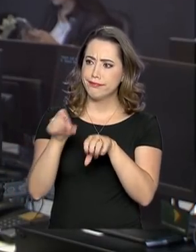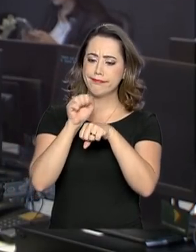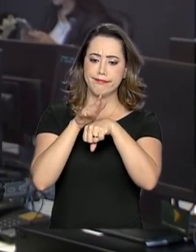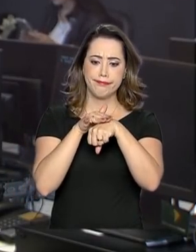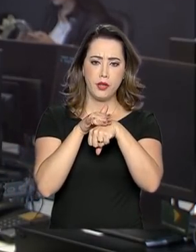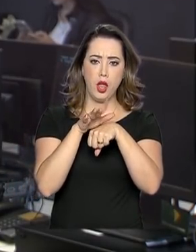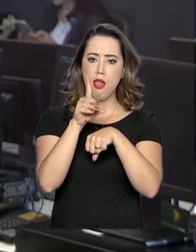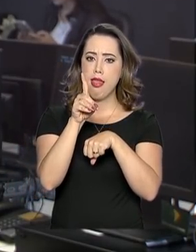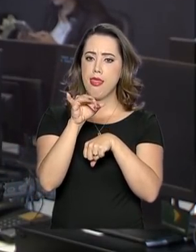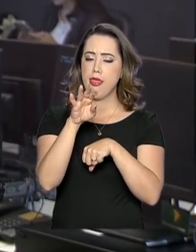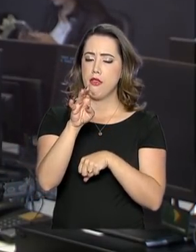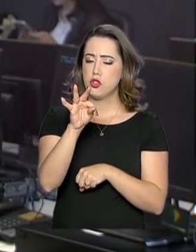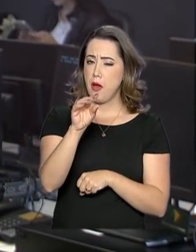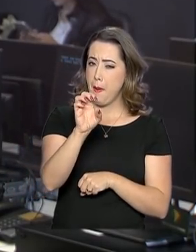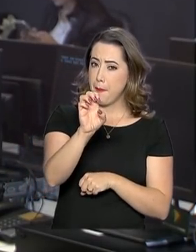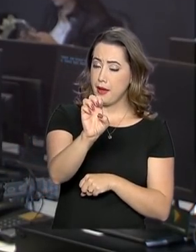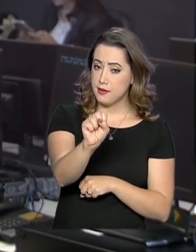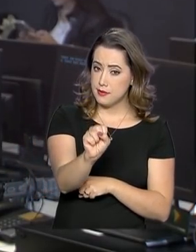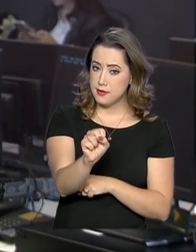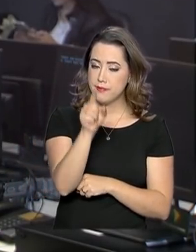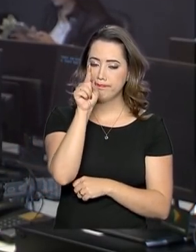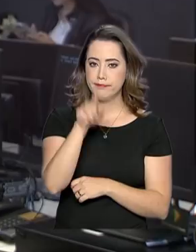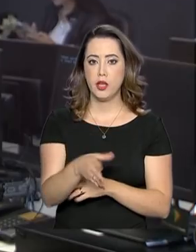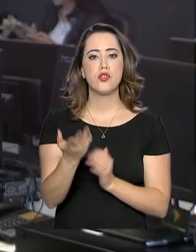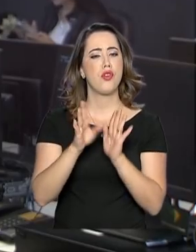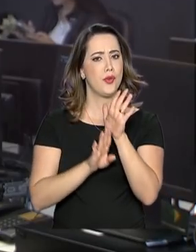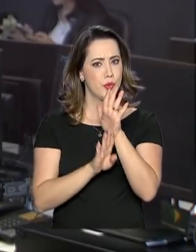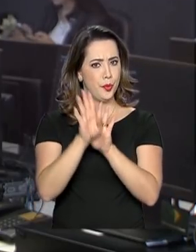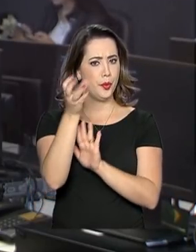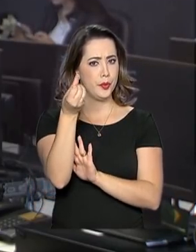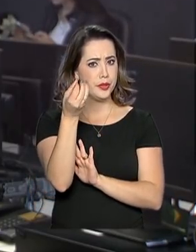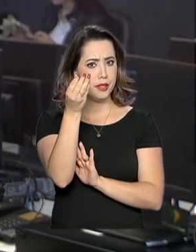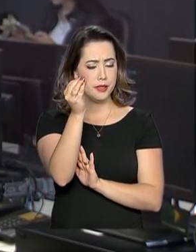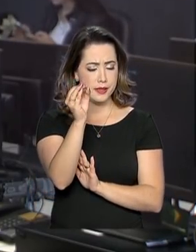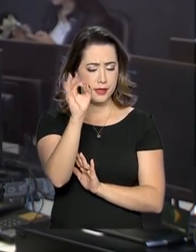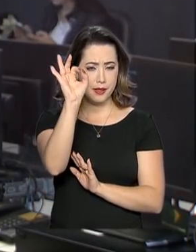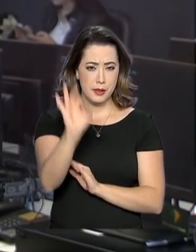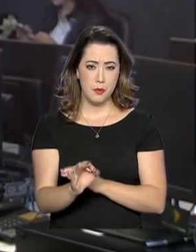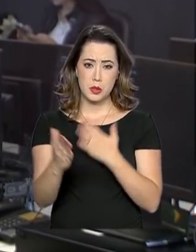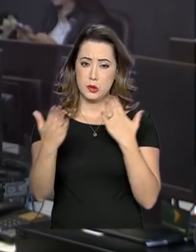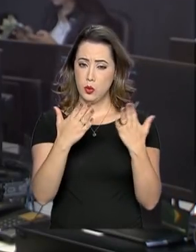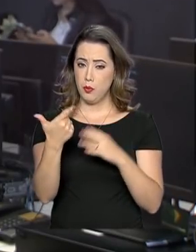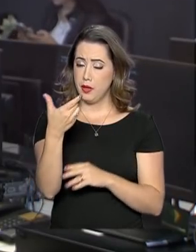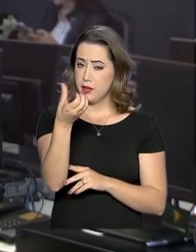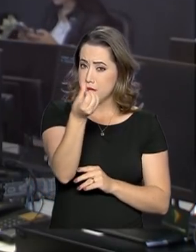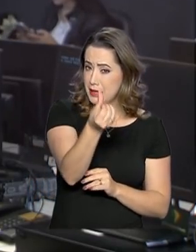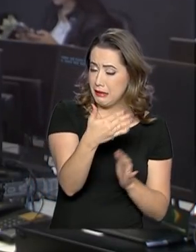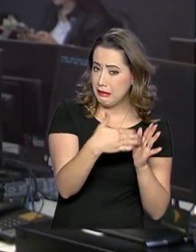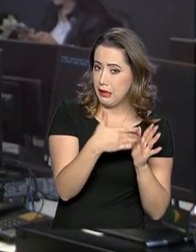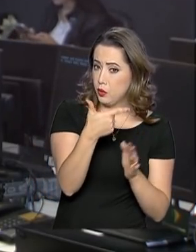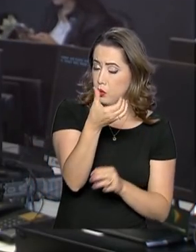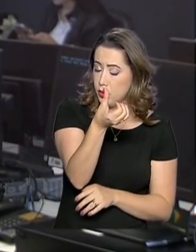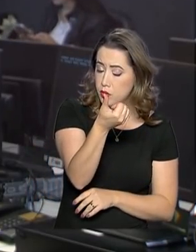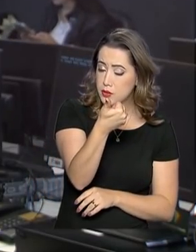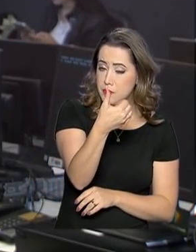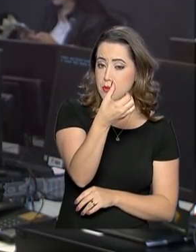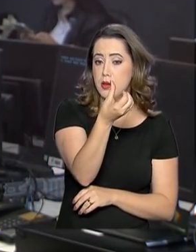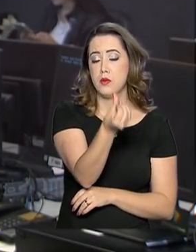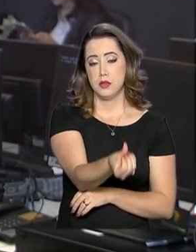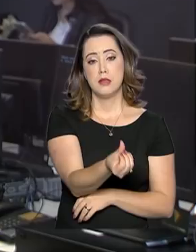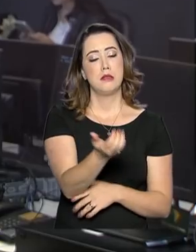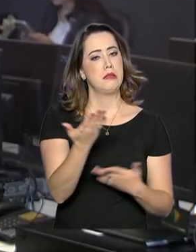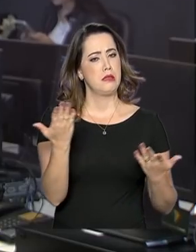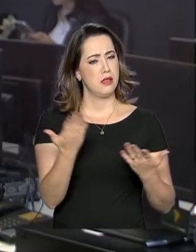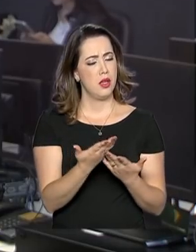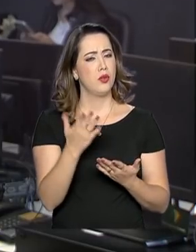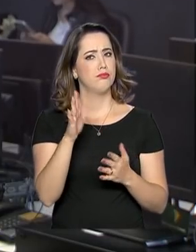registrou um aumento de 60% no diagnóstico da diabetes entre 2006 e 2016. Hoje, nove a